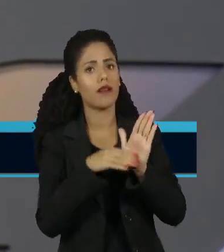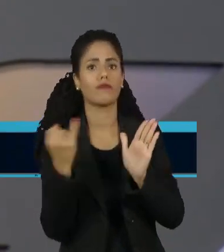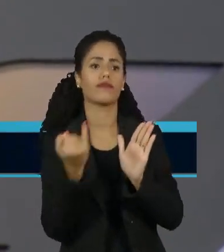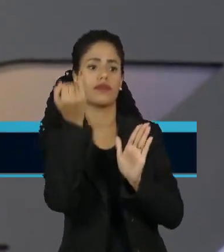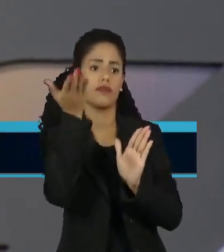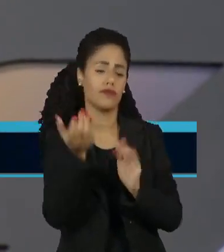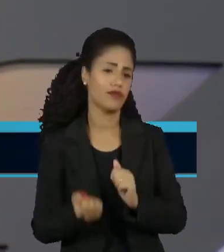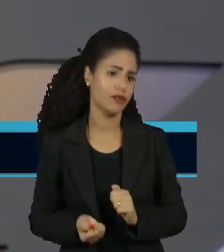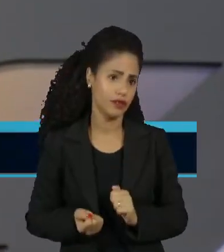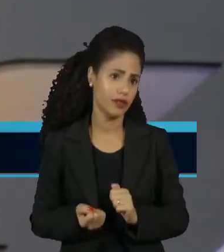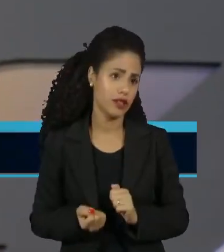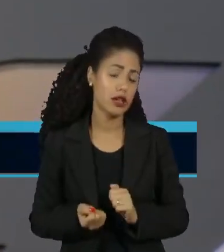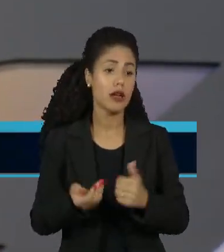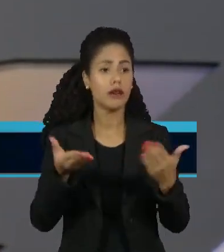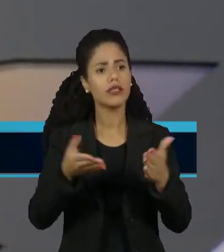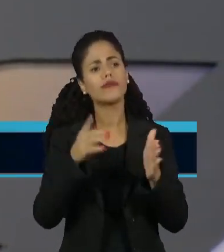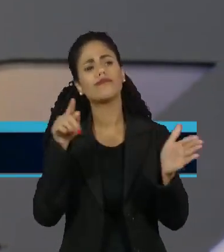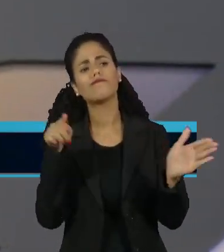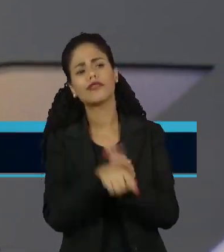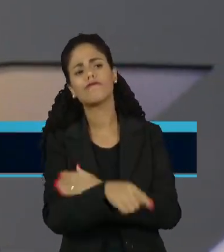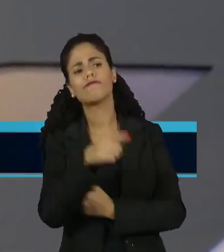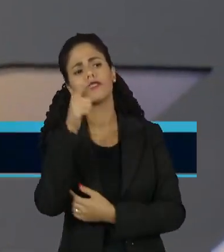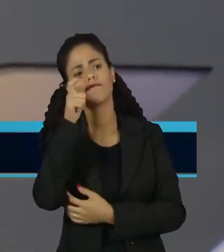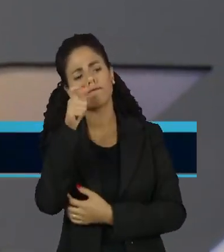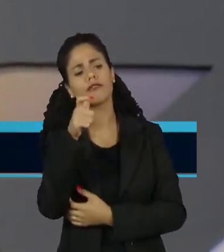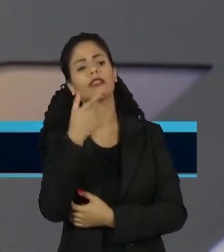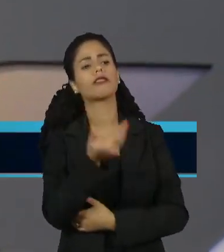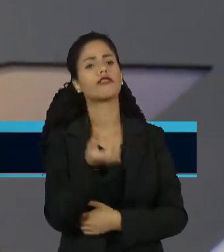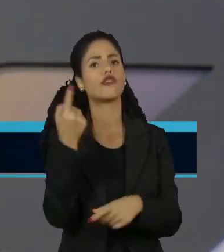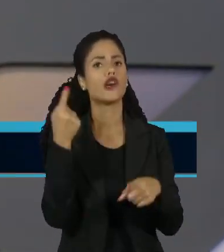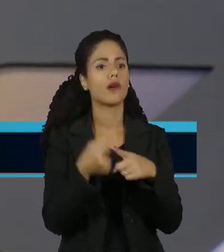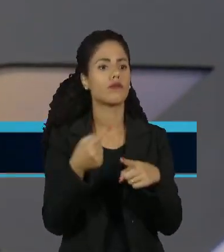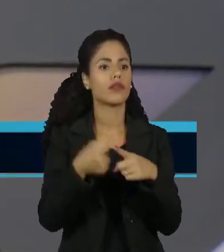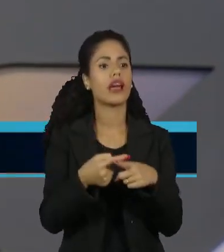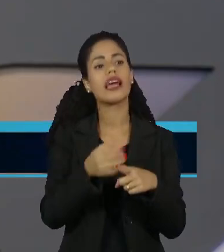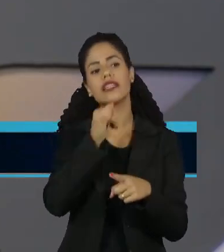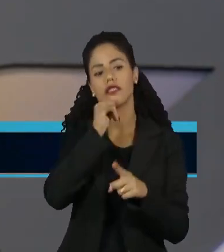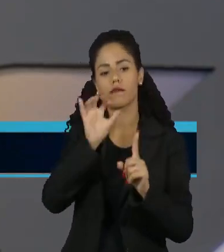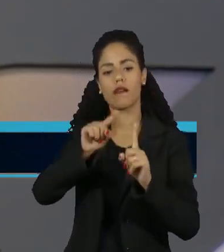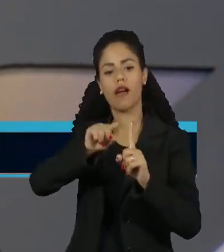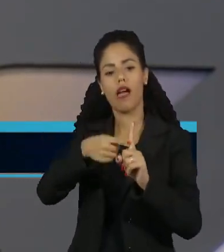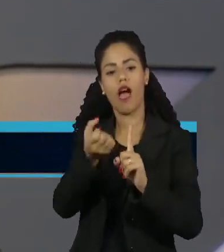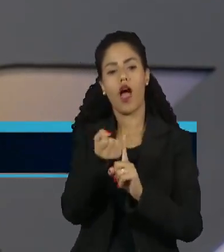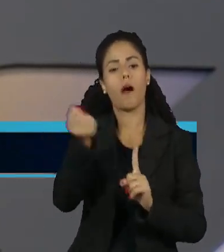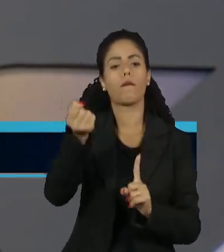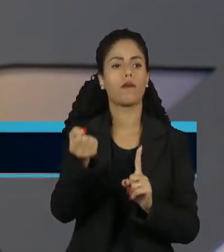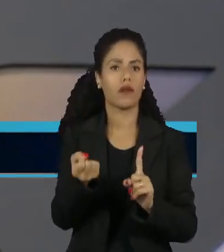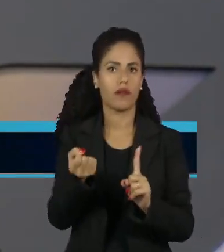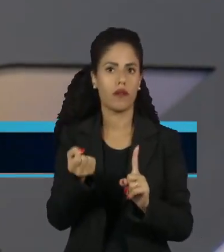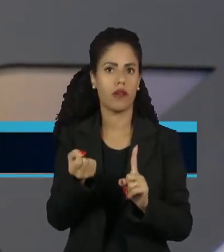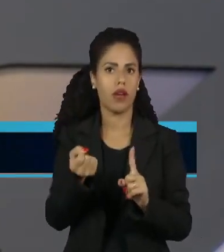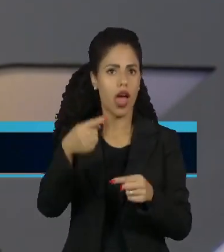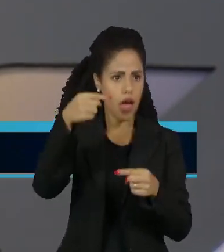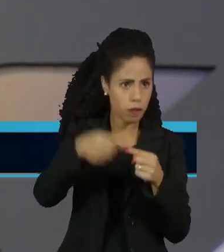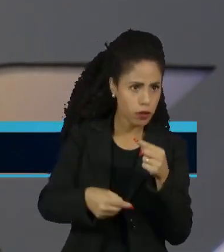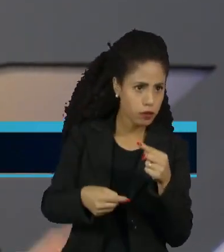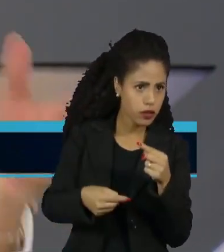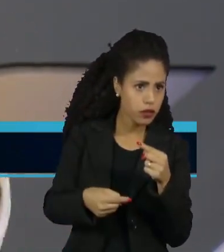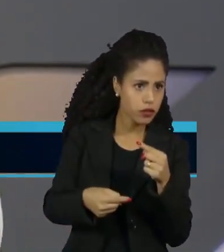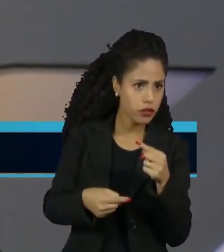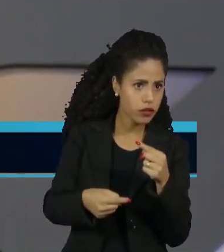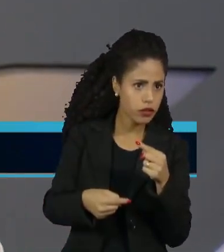Congresso. Mas essa é uma pergunta muito comum quando se fala sobre aborto, por exemplo. Não é porque é proibido que as mulheres deixam de fazer.